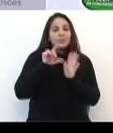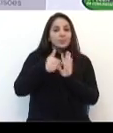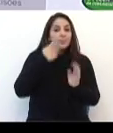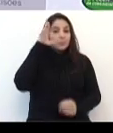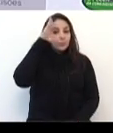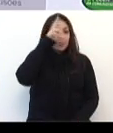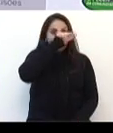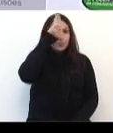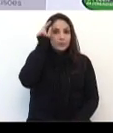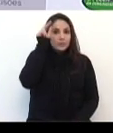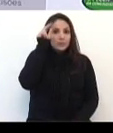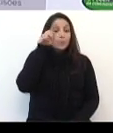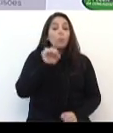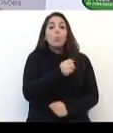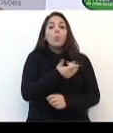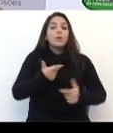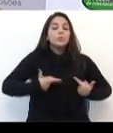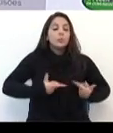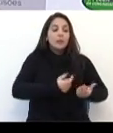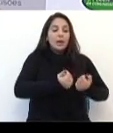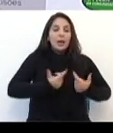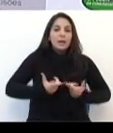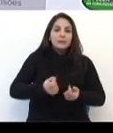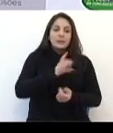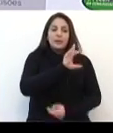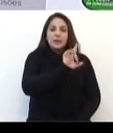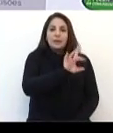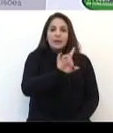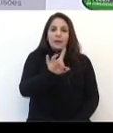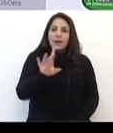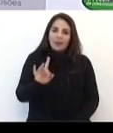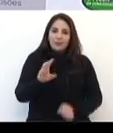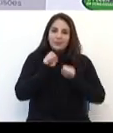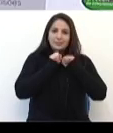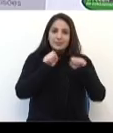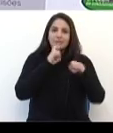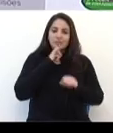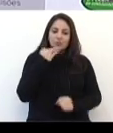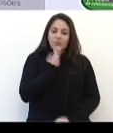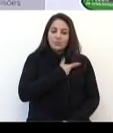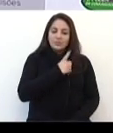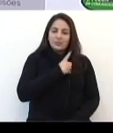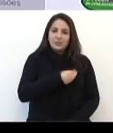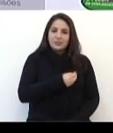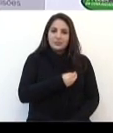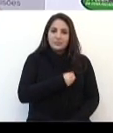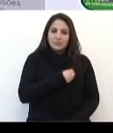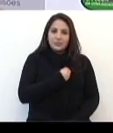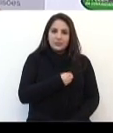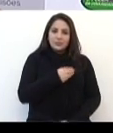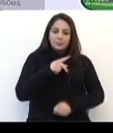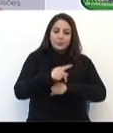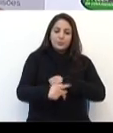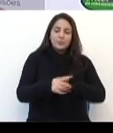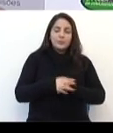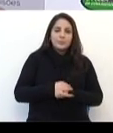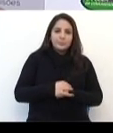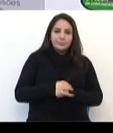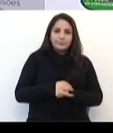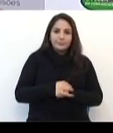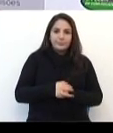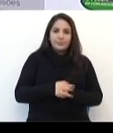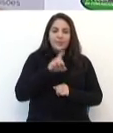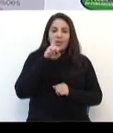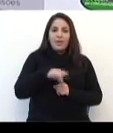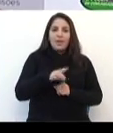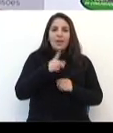Executivo Municipal, quanto ele vai gastar em cada secretaria que nós temos aqui no município de Passafundo. Então, é uma diretriz